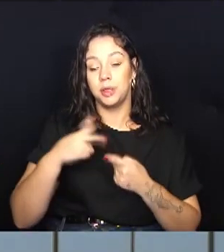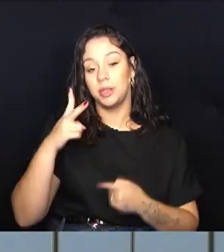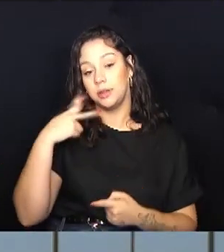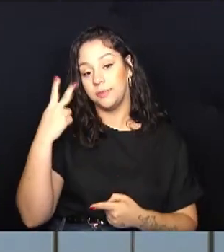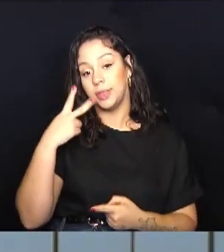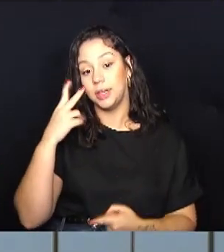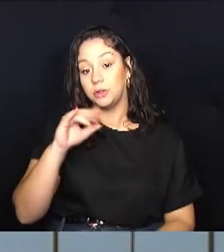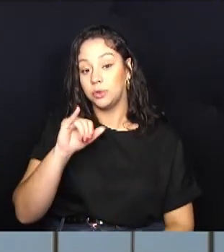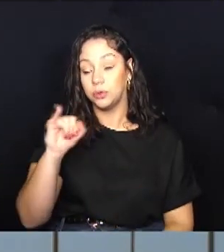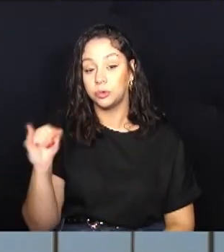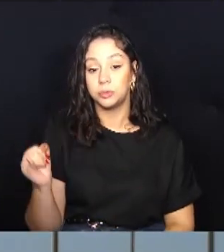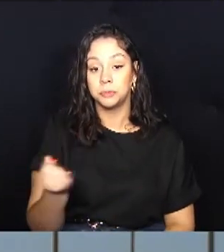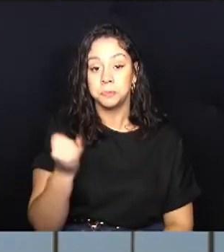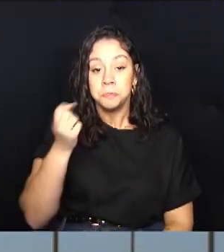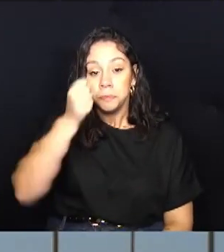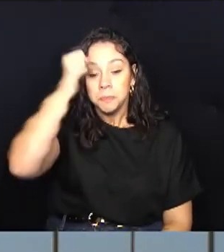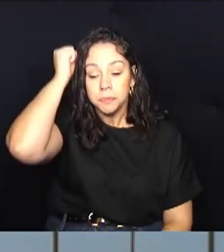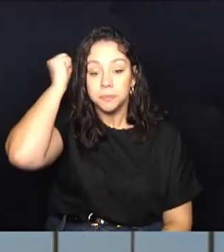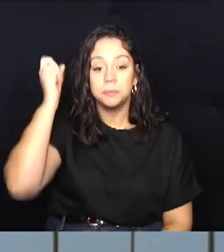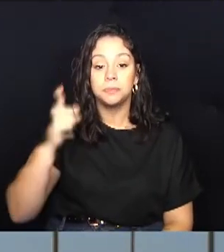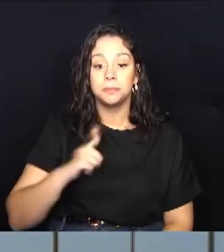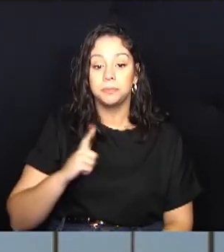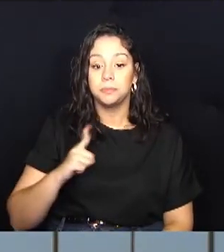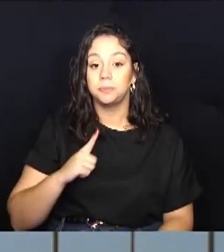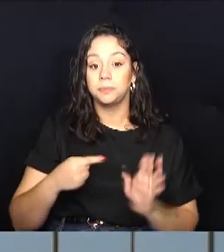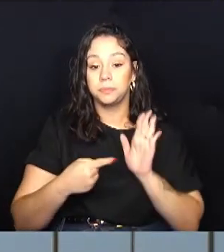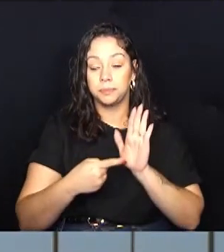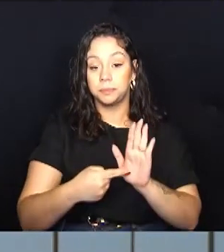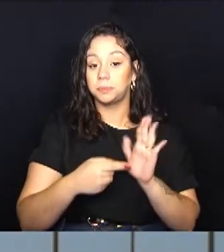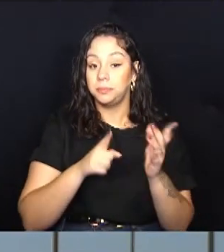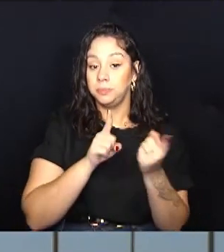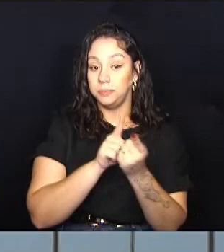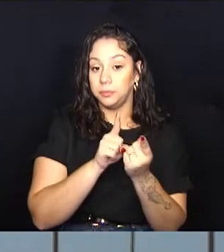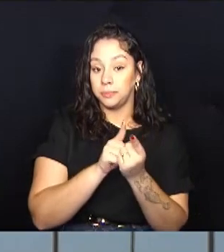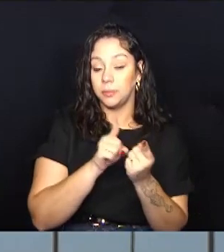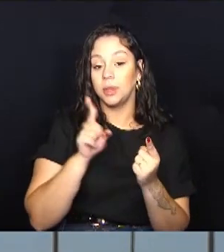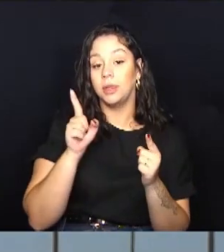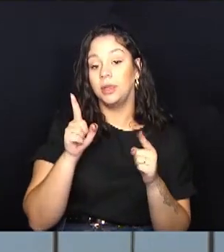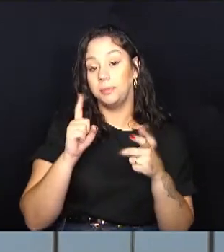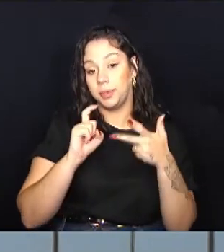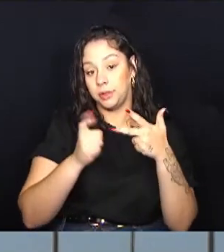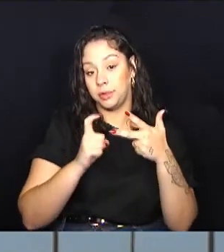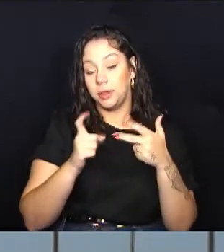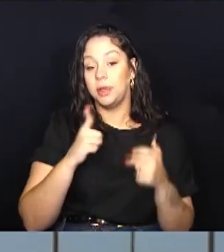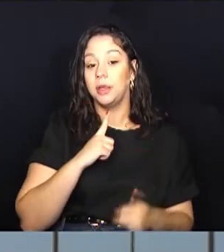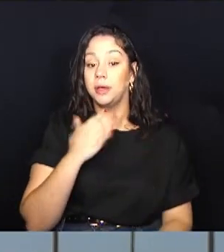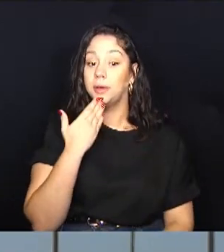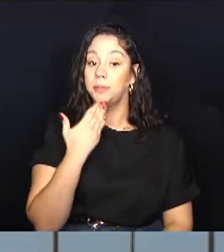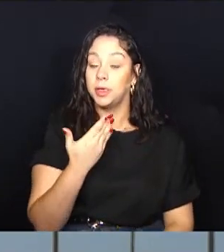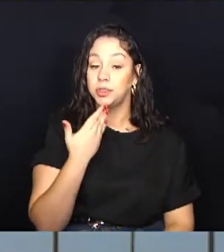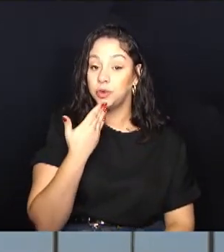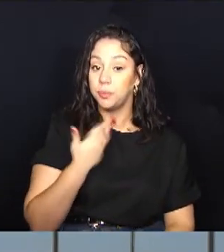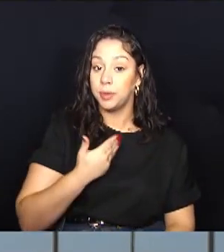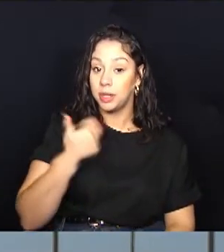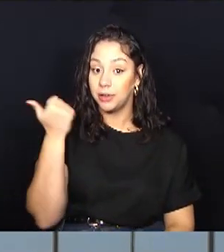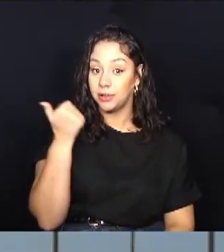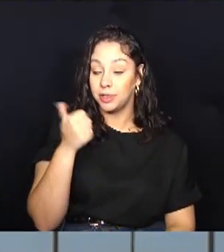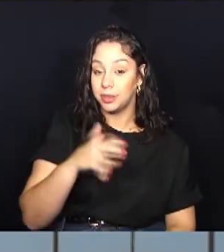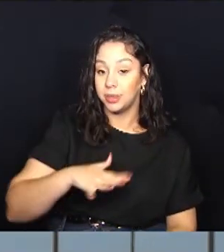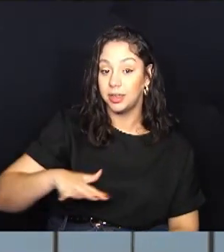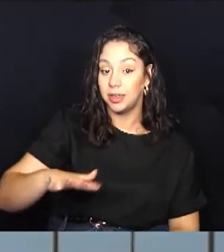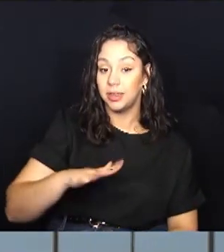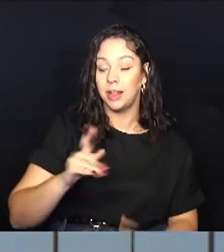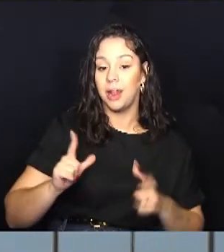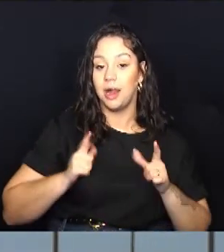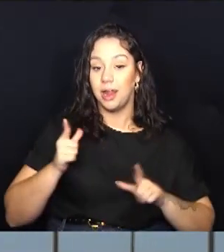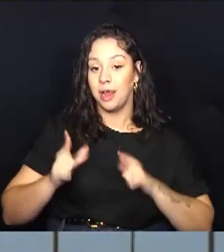Barbarense comemora uma indicação atendida pelo Executivo que pediu melhorias na área de lazer